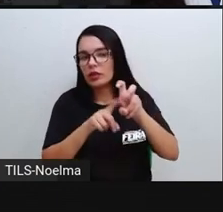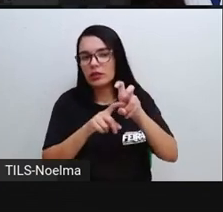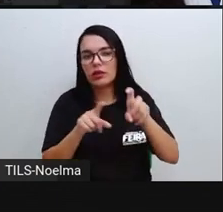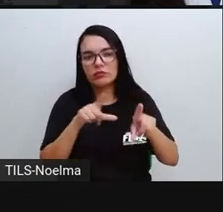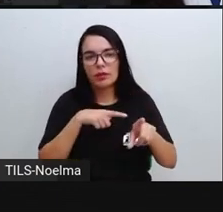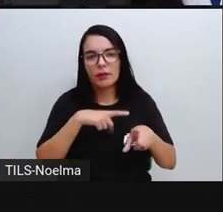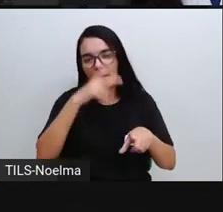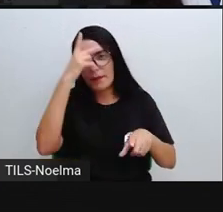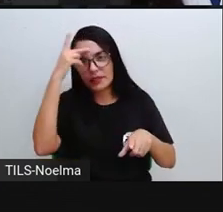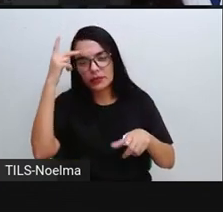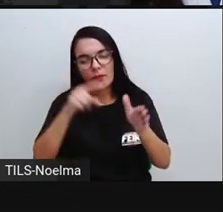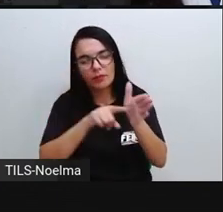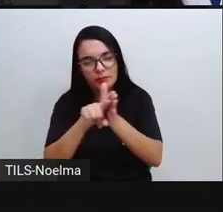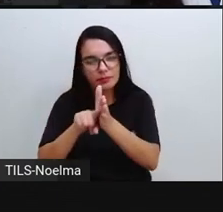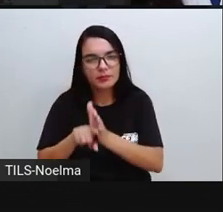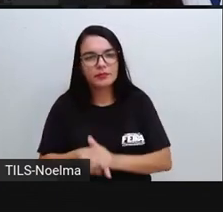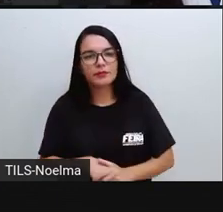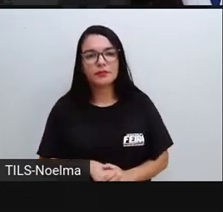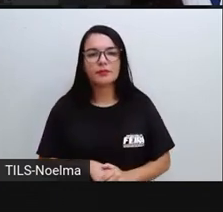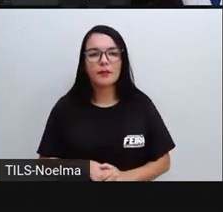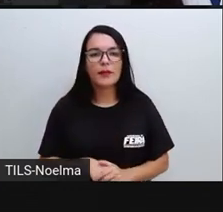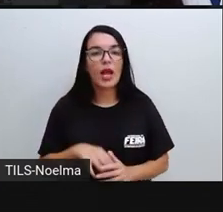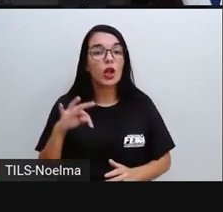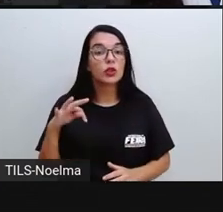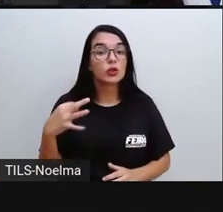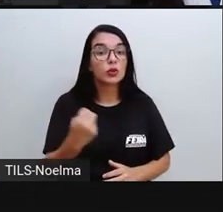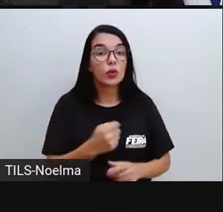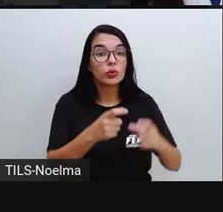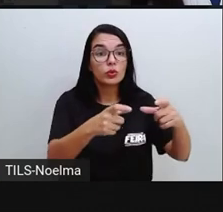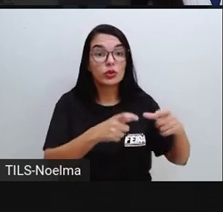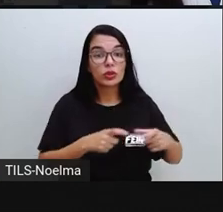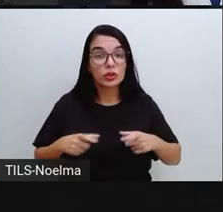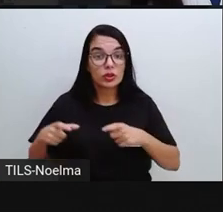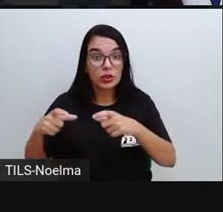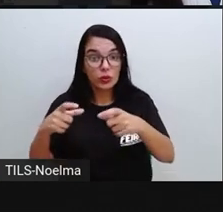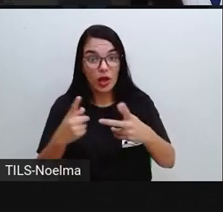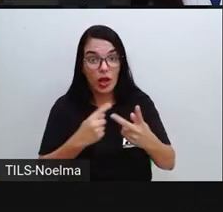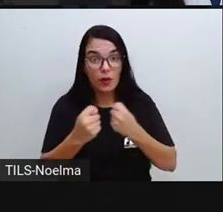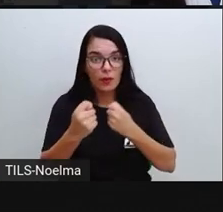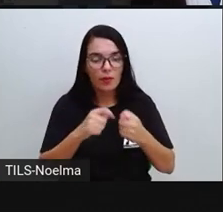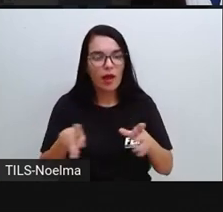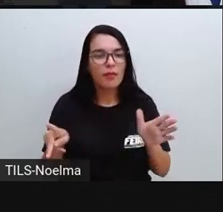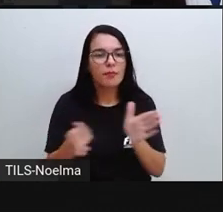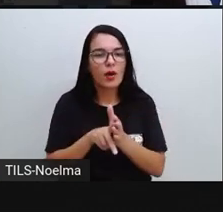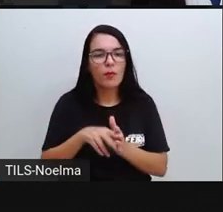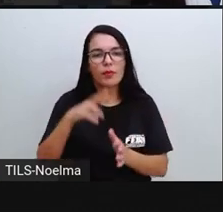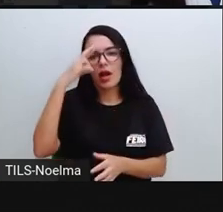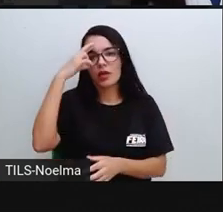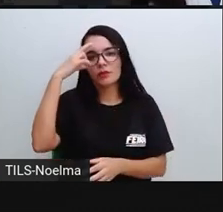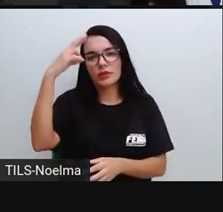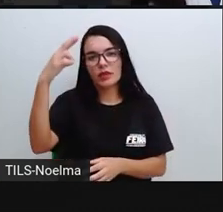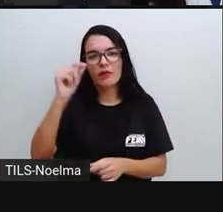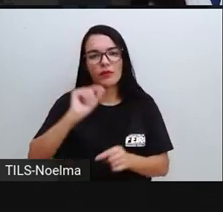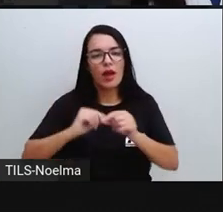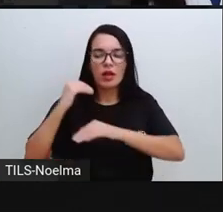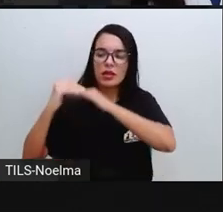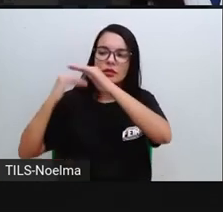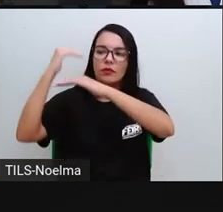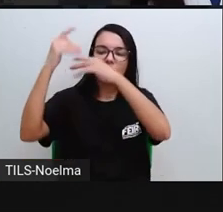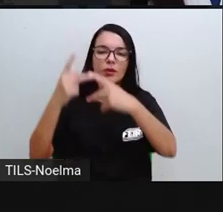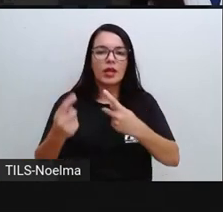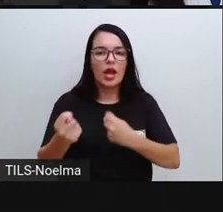primário, né? E todos os setores da economia vão ser responsáveis aí para o